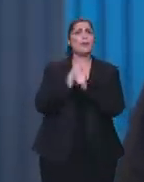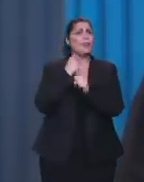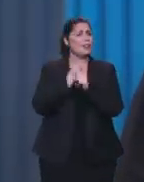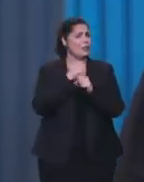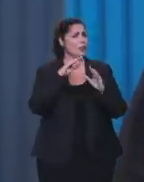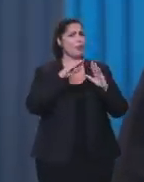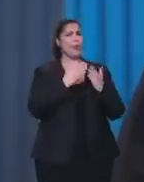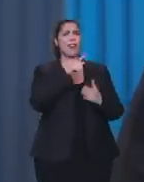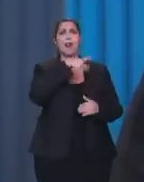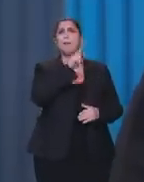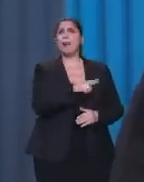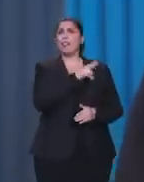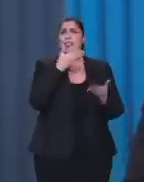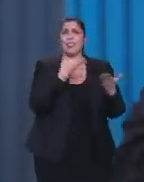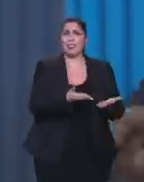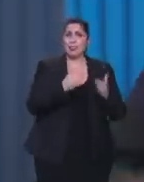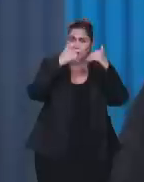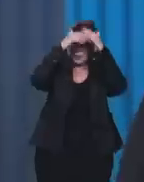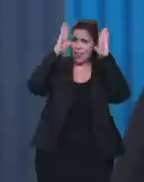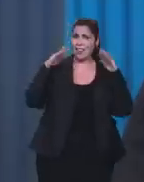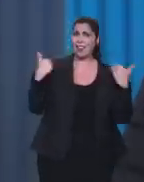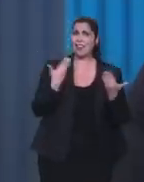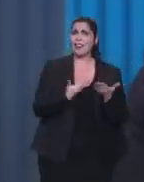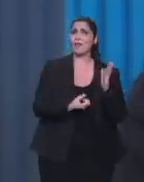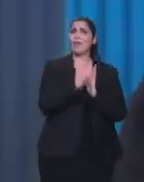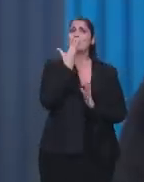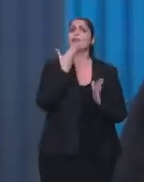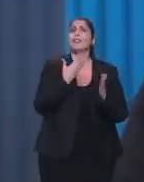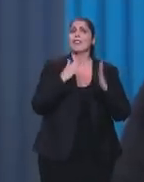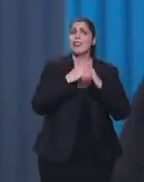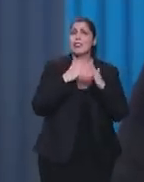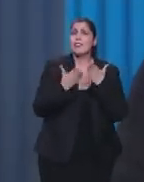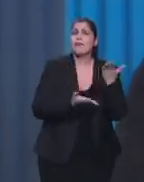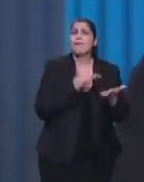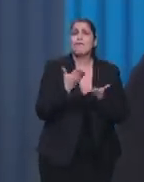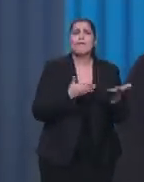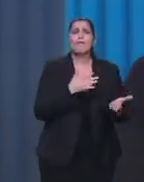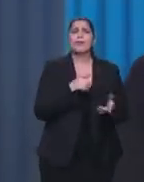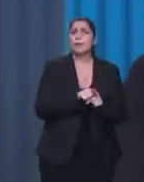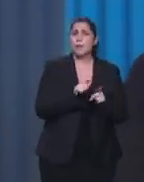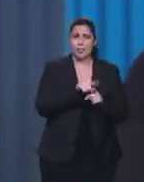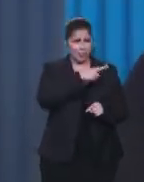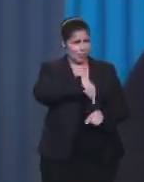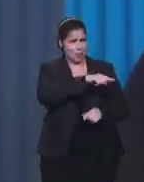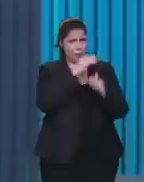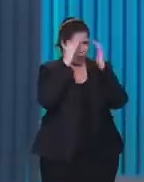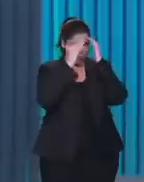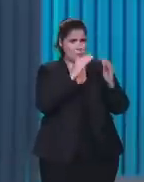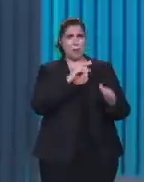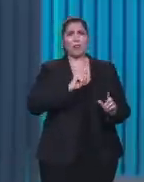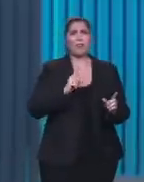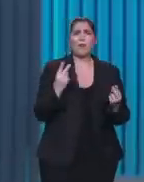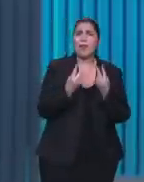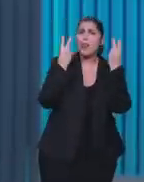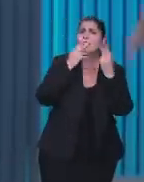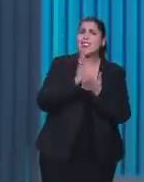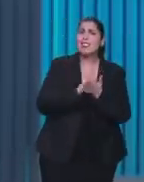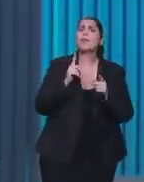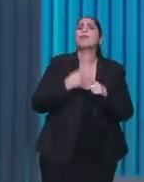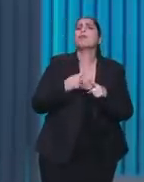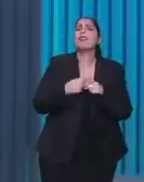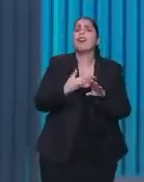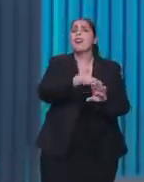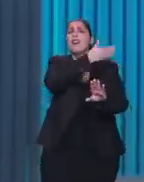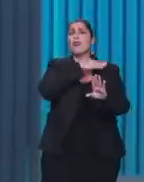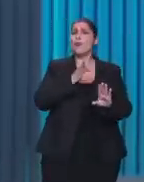construíram as primeiras santas casas? E vocês desrespeitam? Vocês não valorizam isso? Por que será? Por que será? Falta conhecimento e